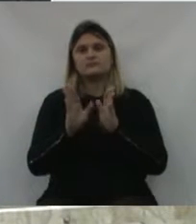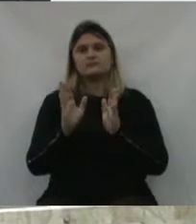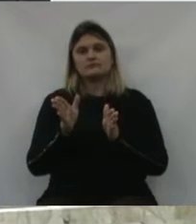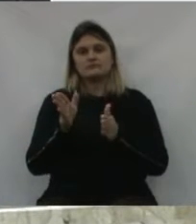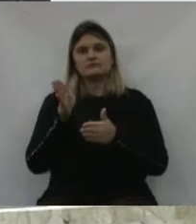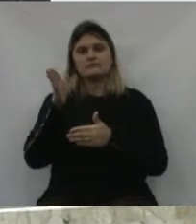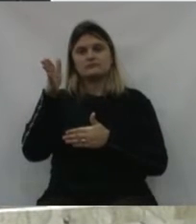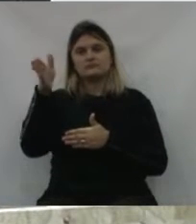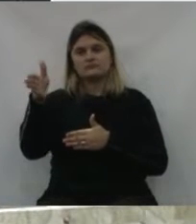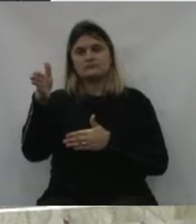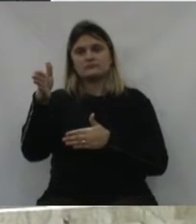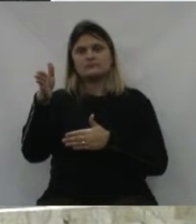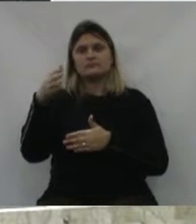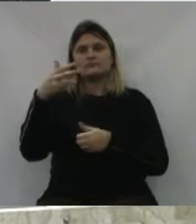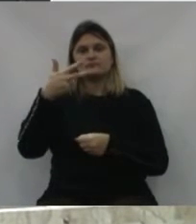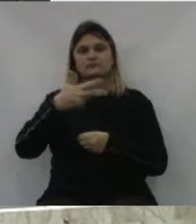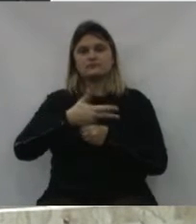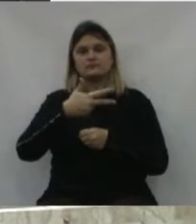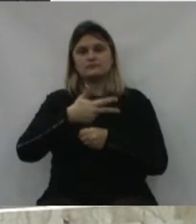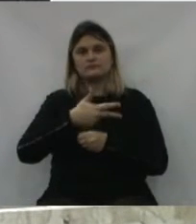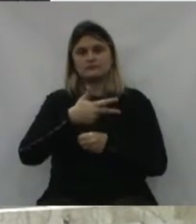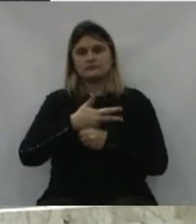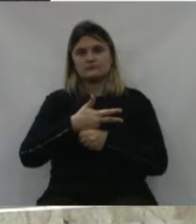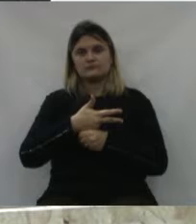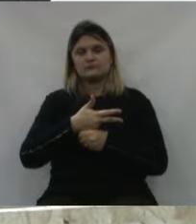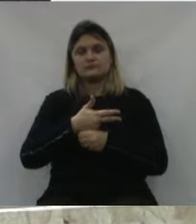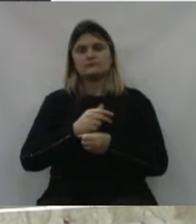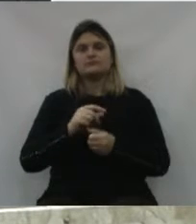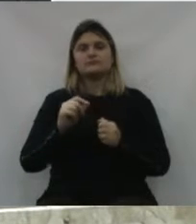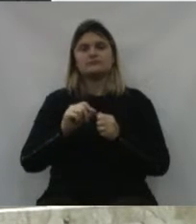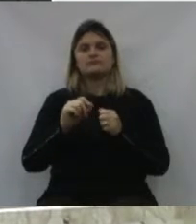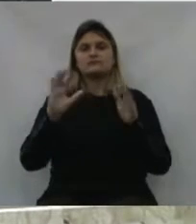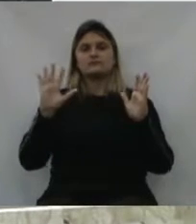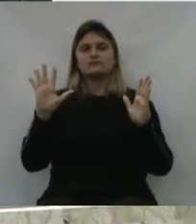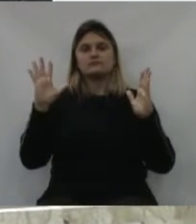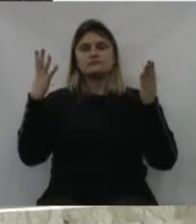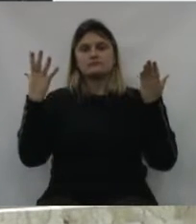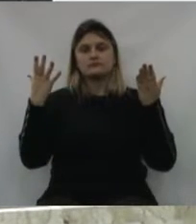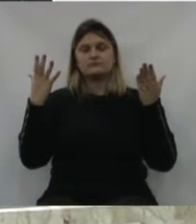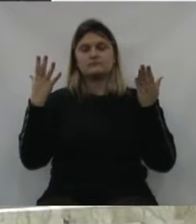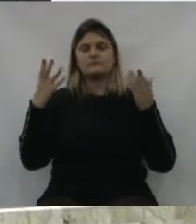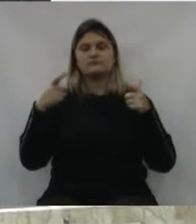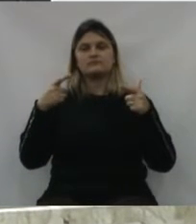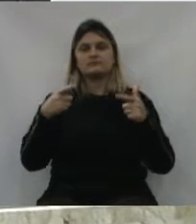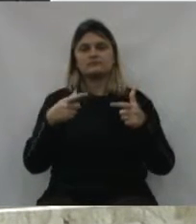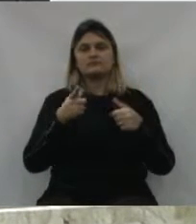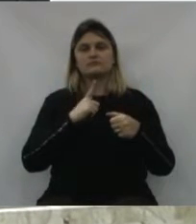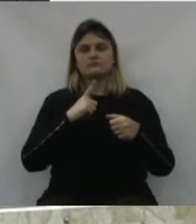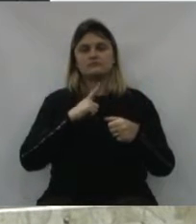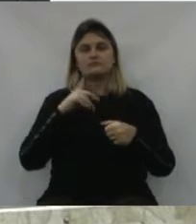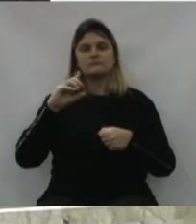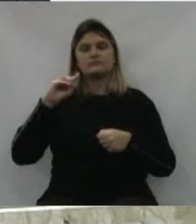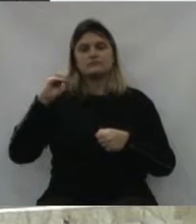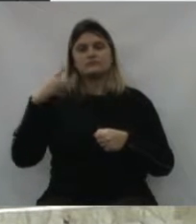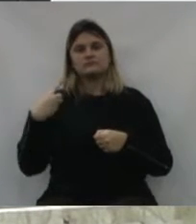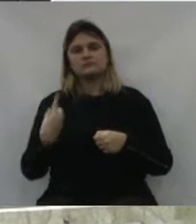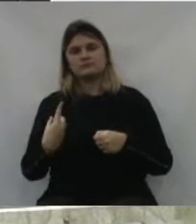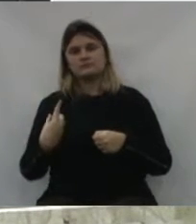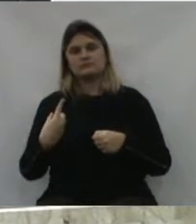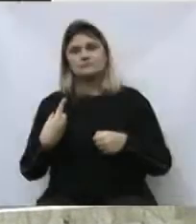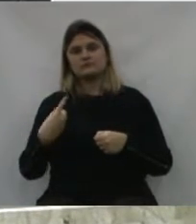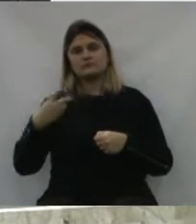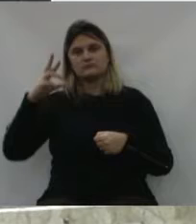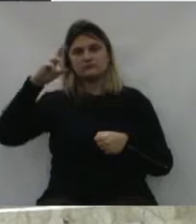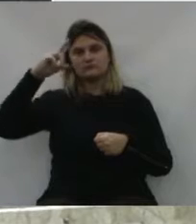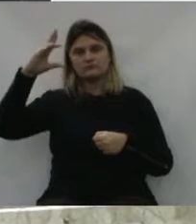que estivemos na terceira idade, em um evento comemorativo, onde teve o